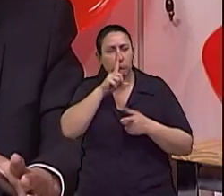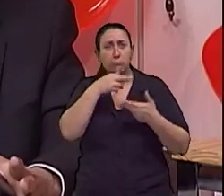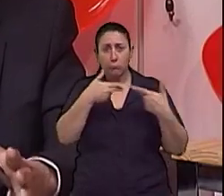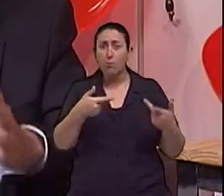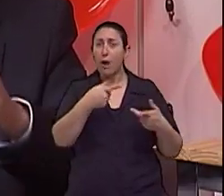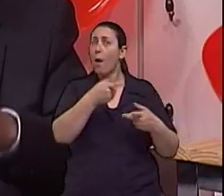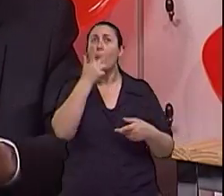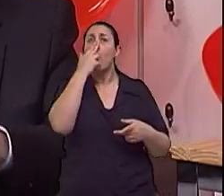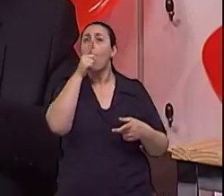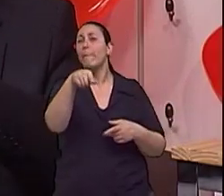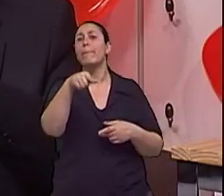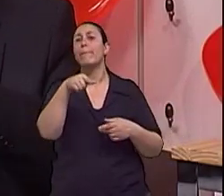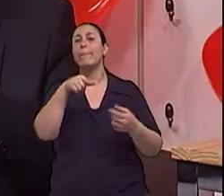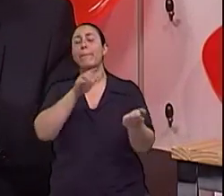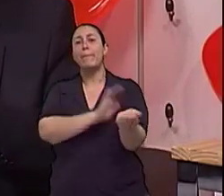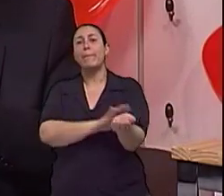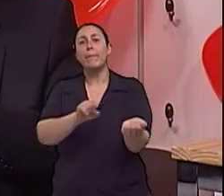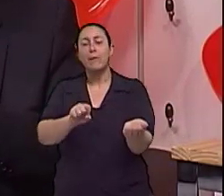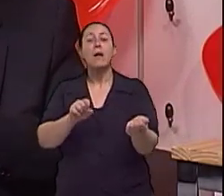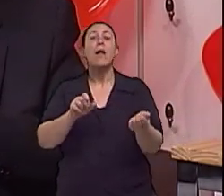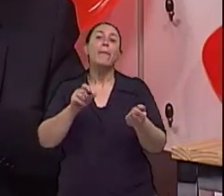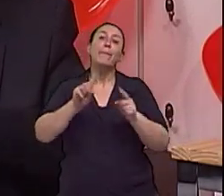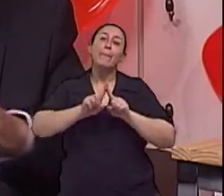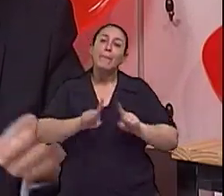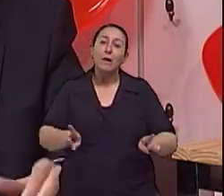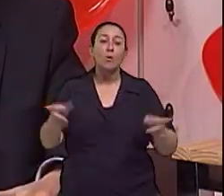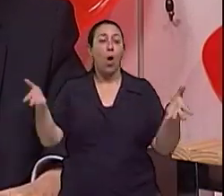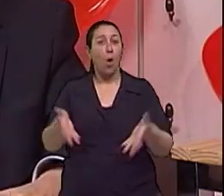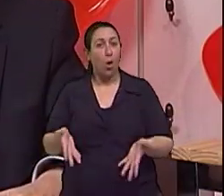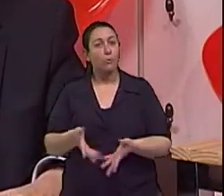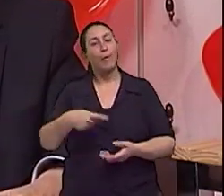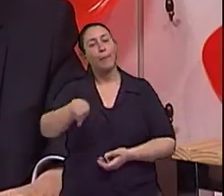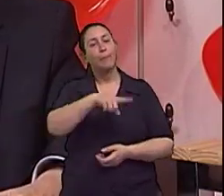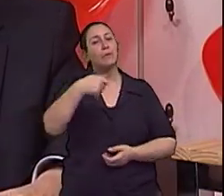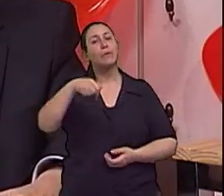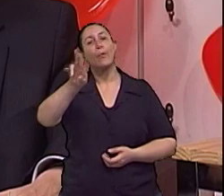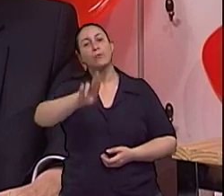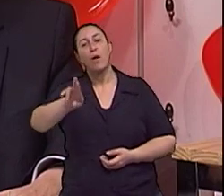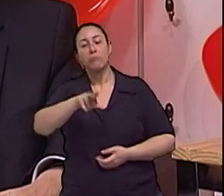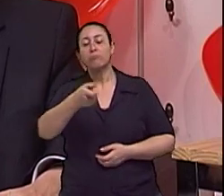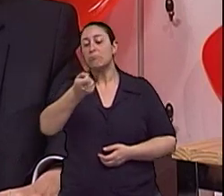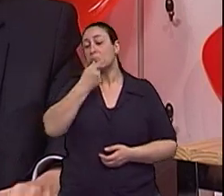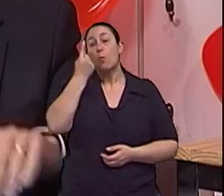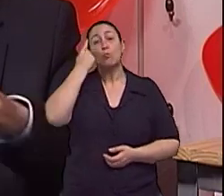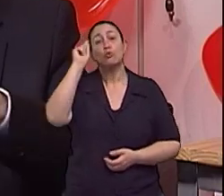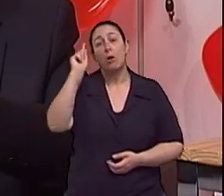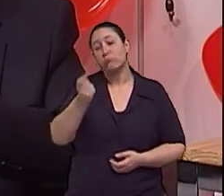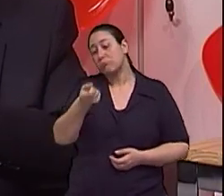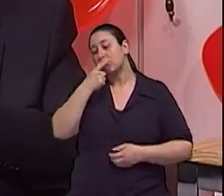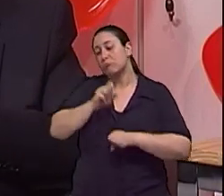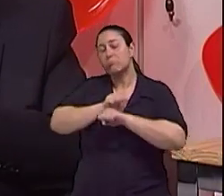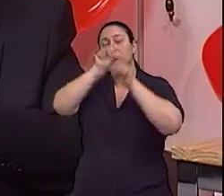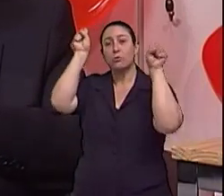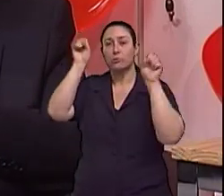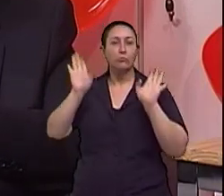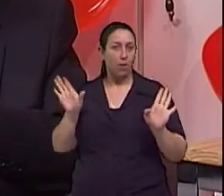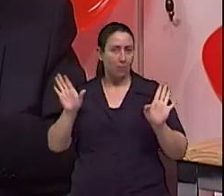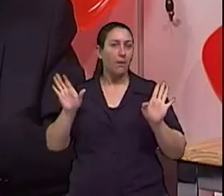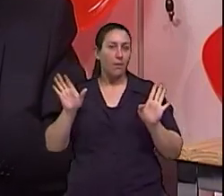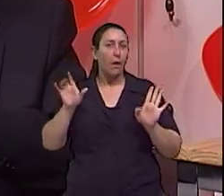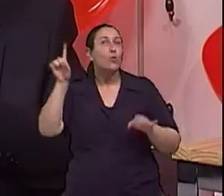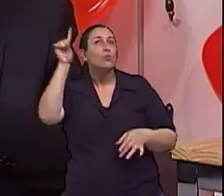hipertensão. Só que, assim, ela vai ter que usar. Hoje, se tem medicamentos que tu usa uma vez por dia, isso faz parte de uma